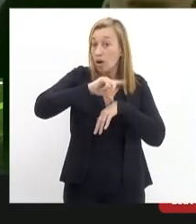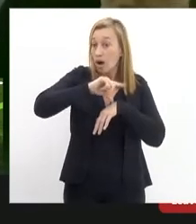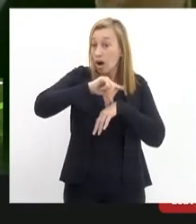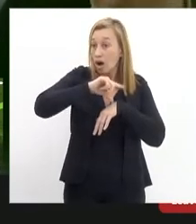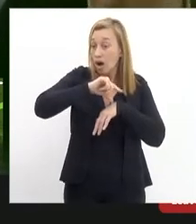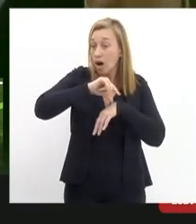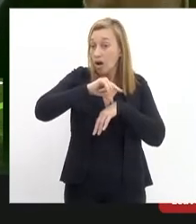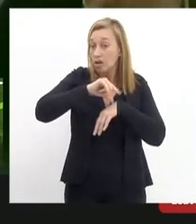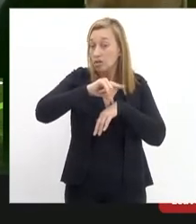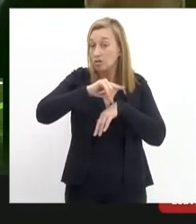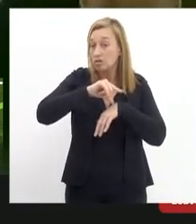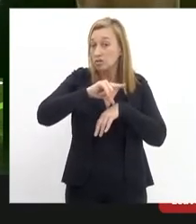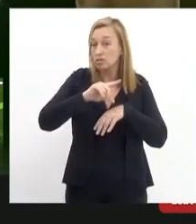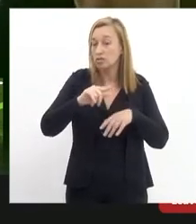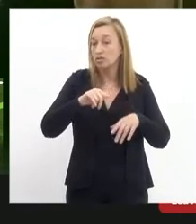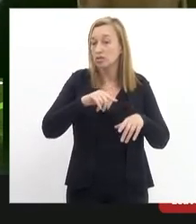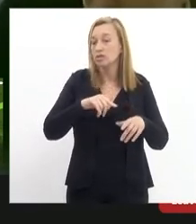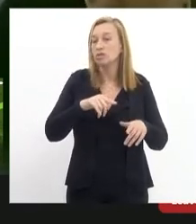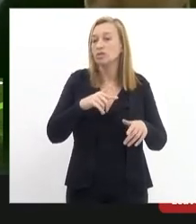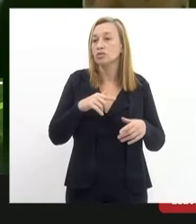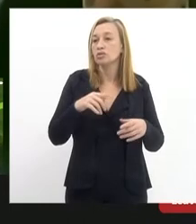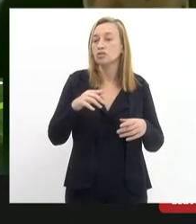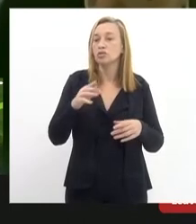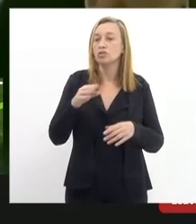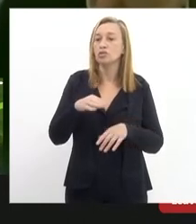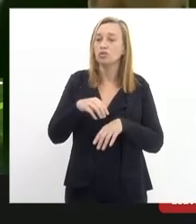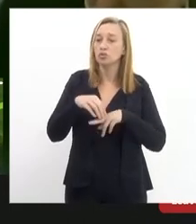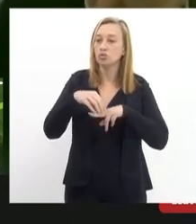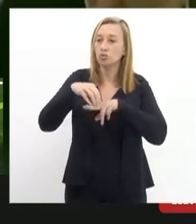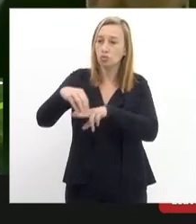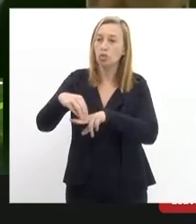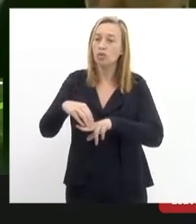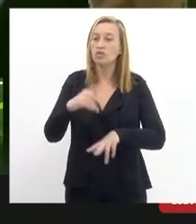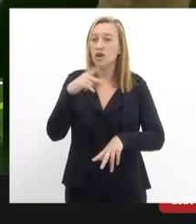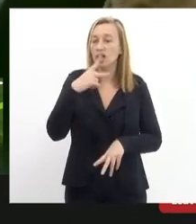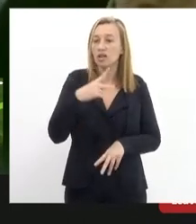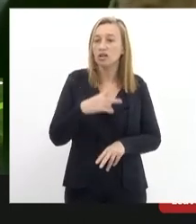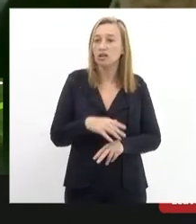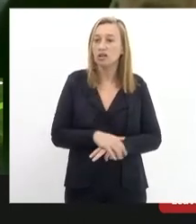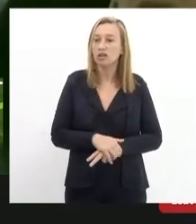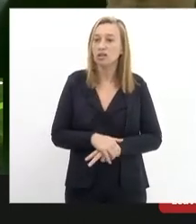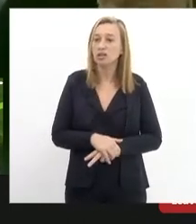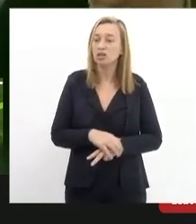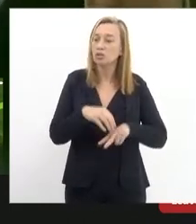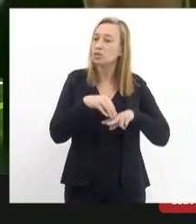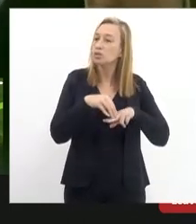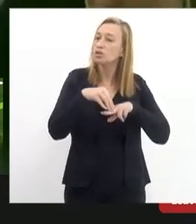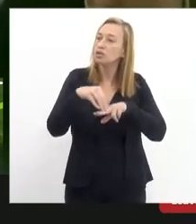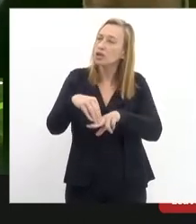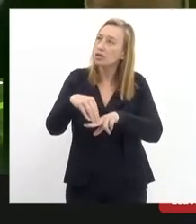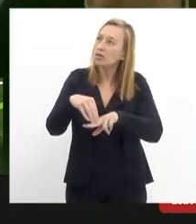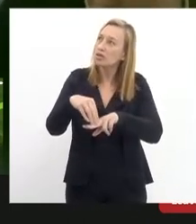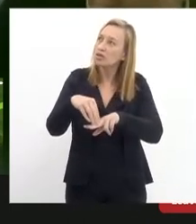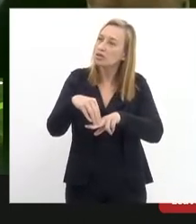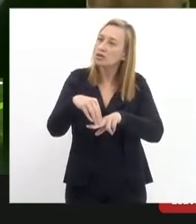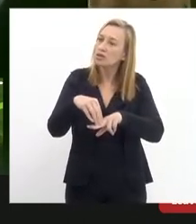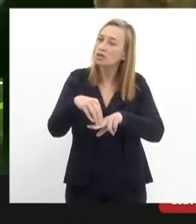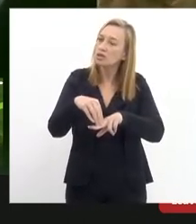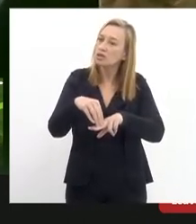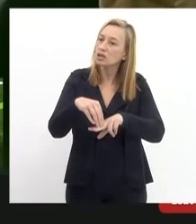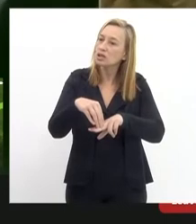de operação do monte ele fez referência dizendo que o monte traférico onde ele